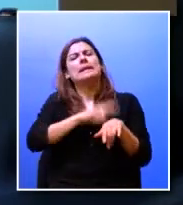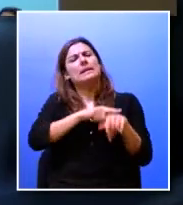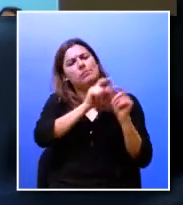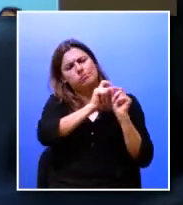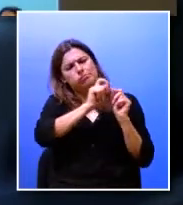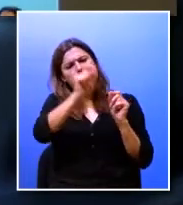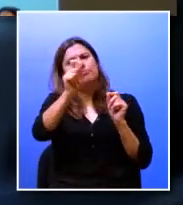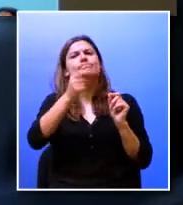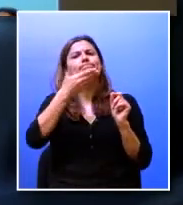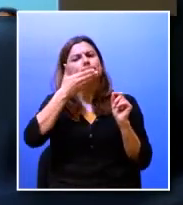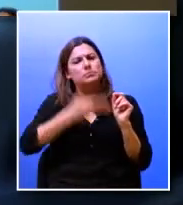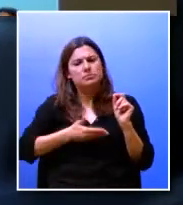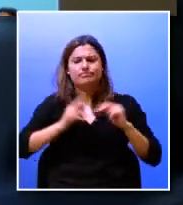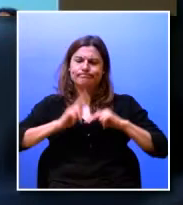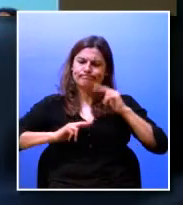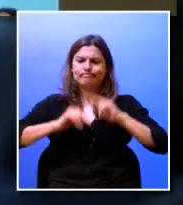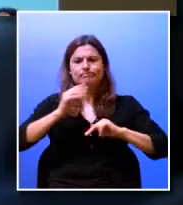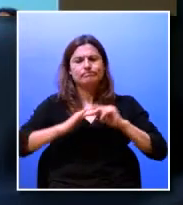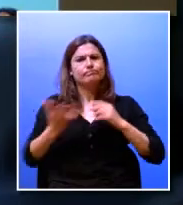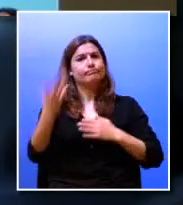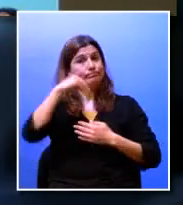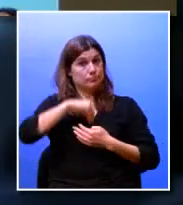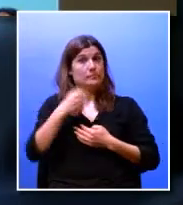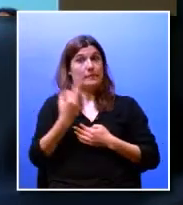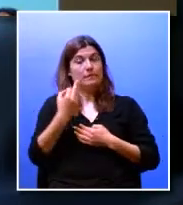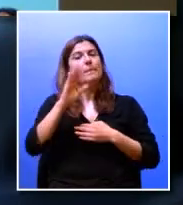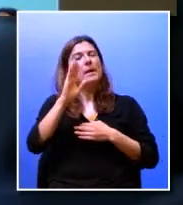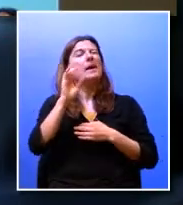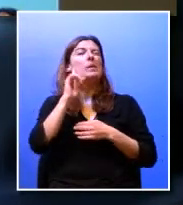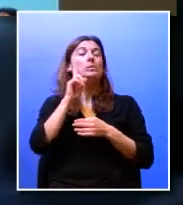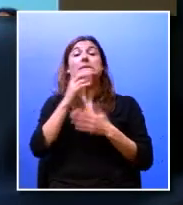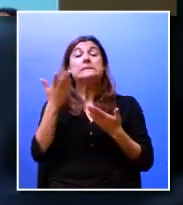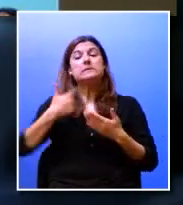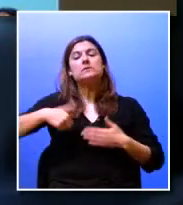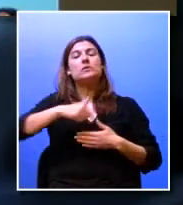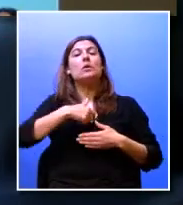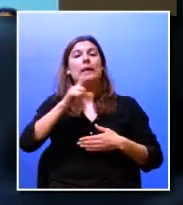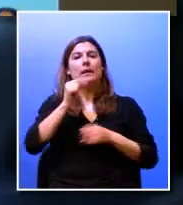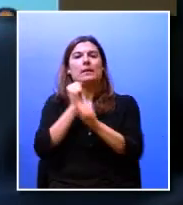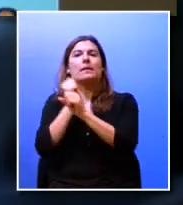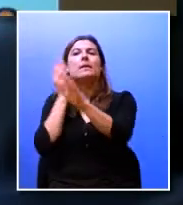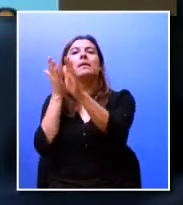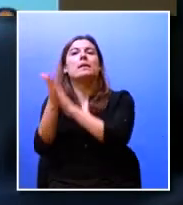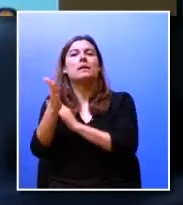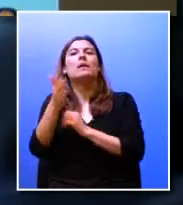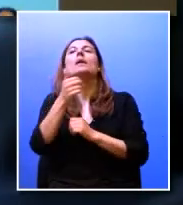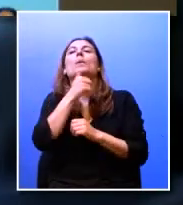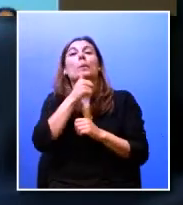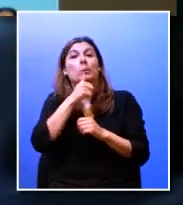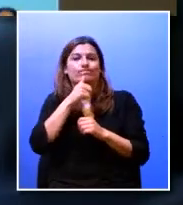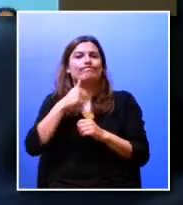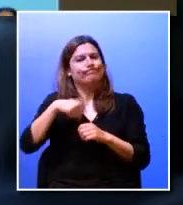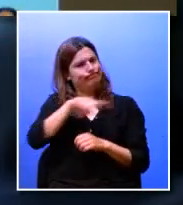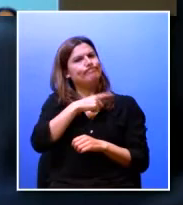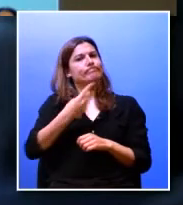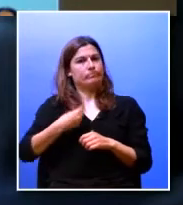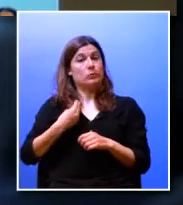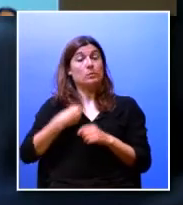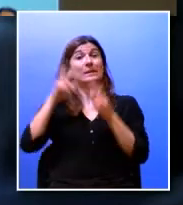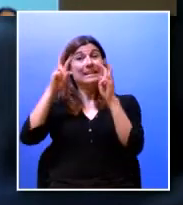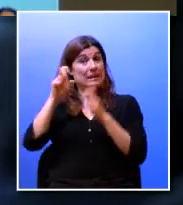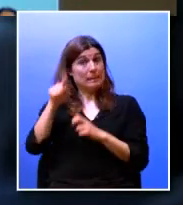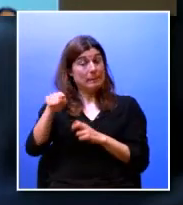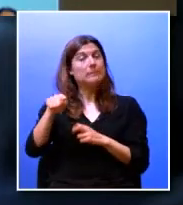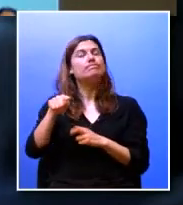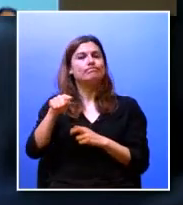coisa que nos preocupa muito que é de facto a empregabilidade e de facto nós o tema da empregabilidade é uma pedra vital